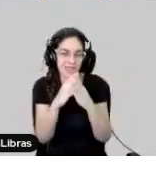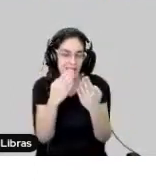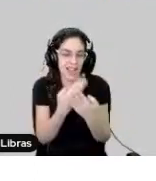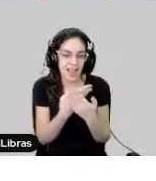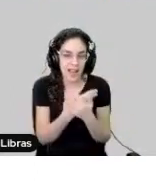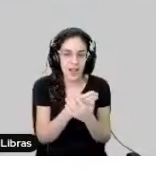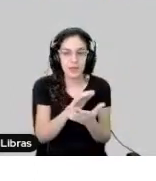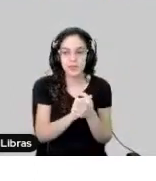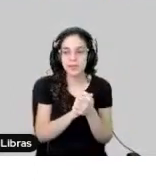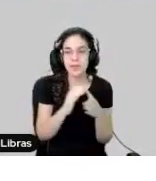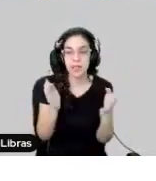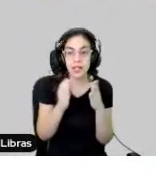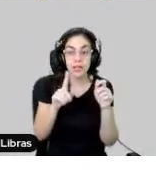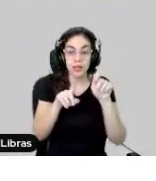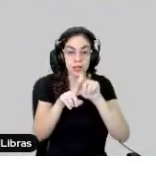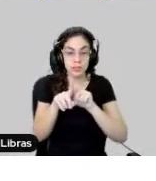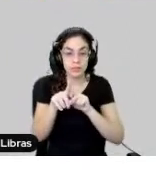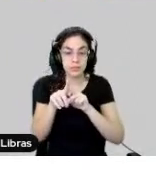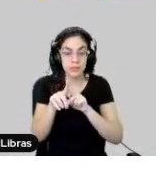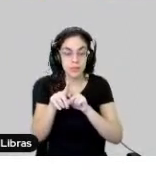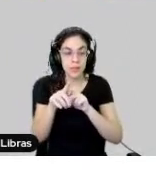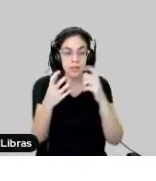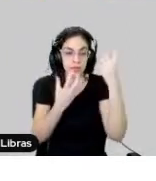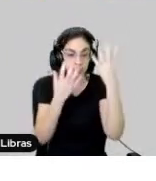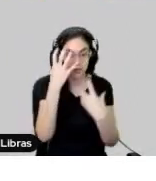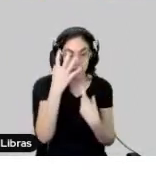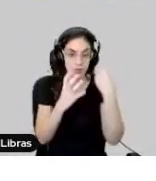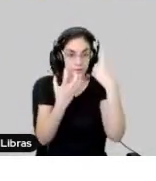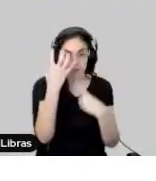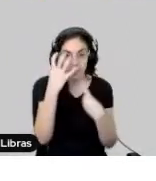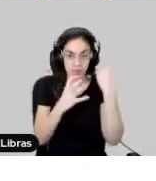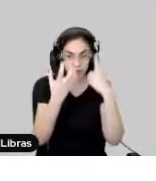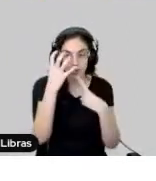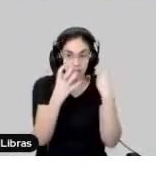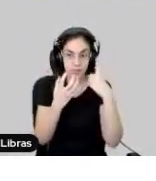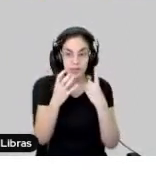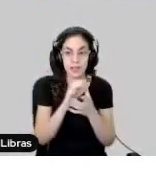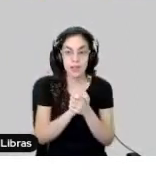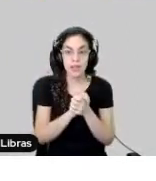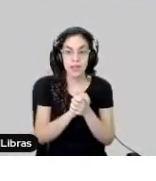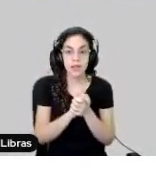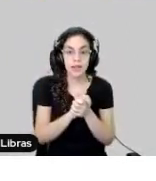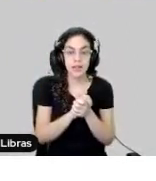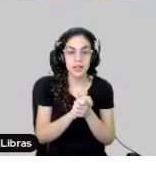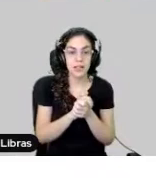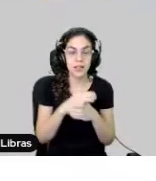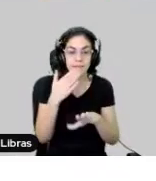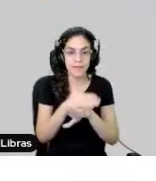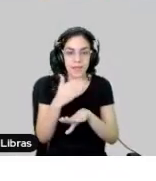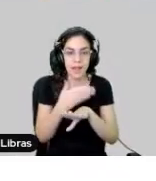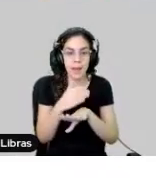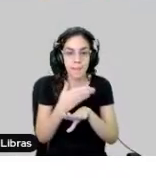agora, em fevereiro, também nós pegamos um reforço de ensino, que seria o Nearpod, né? Nós fizemos um treinamento massivo em